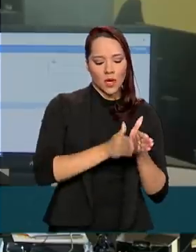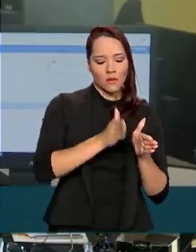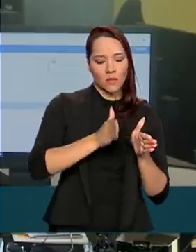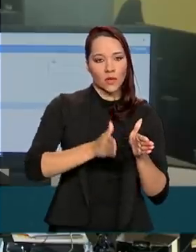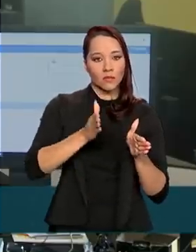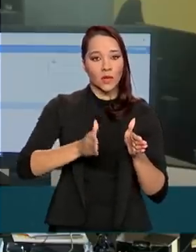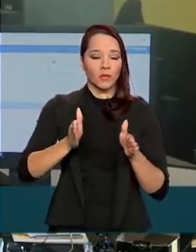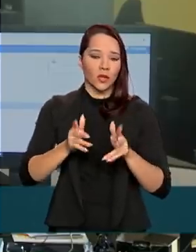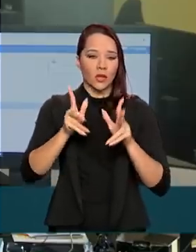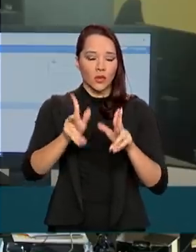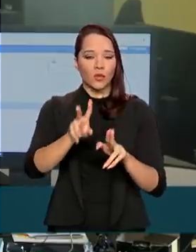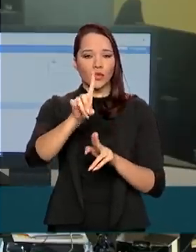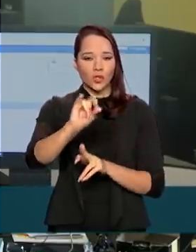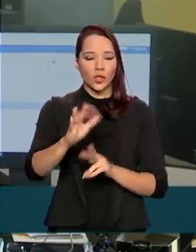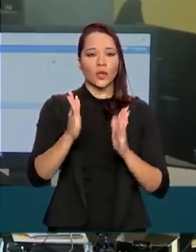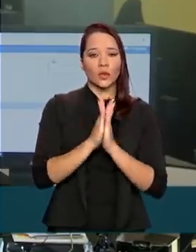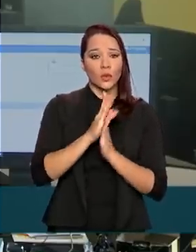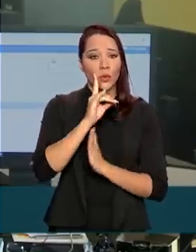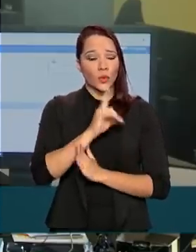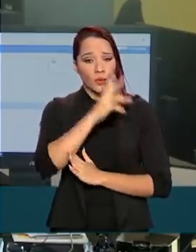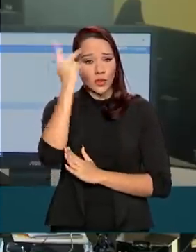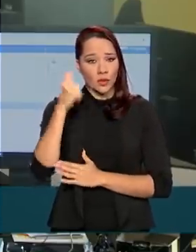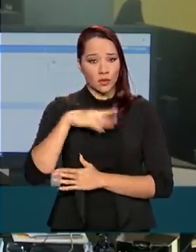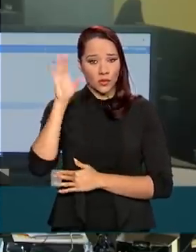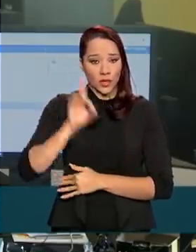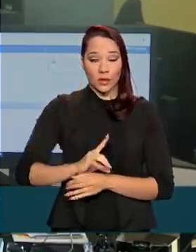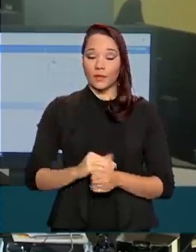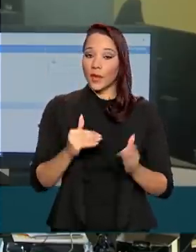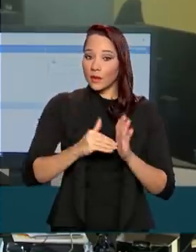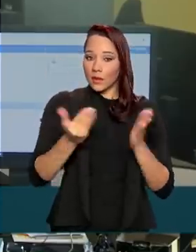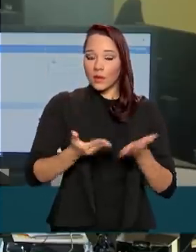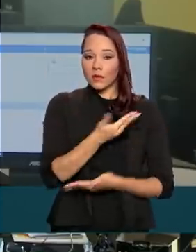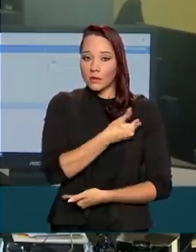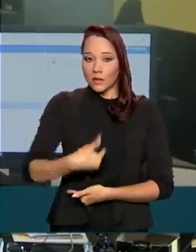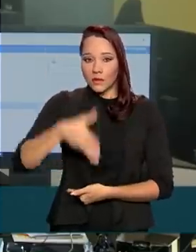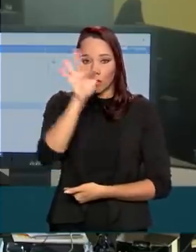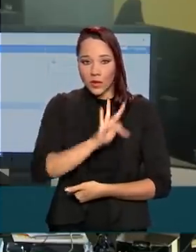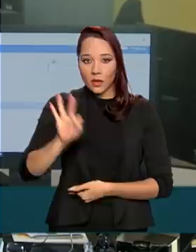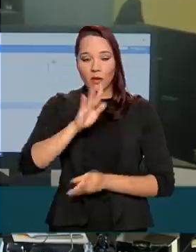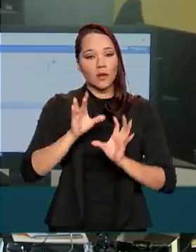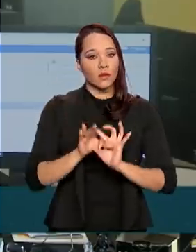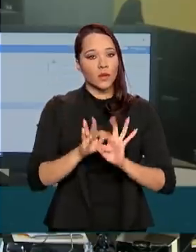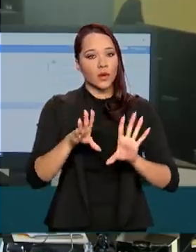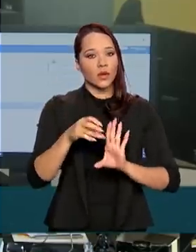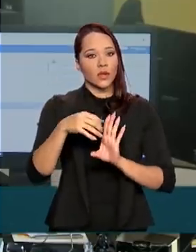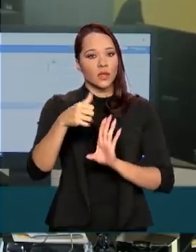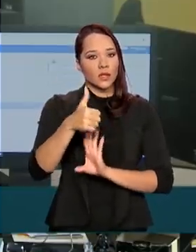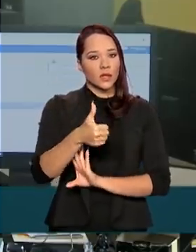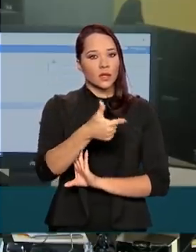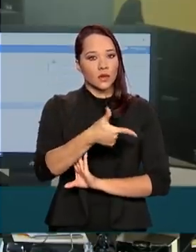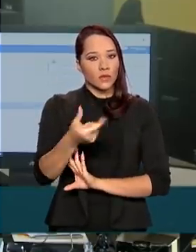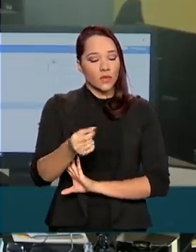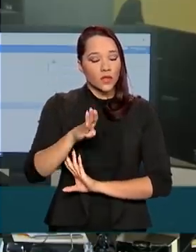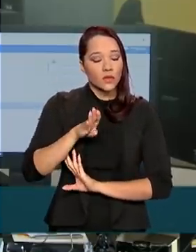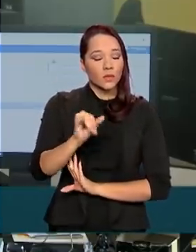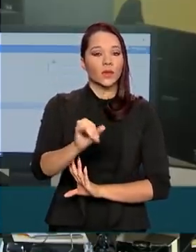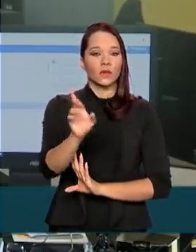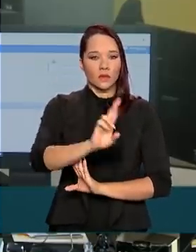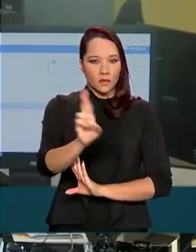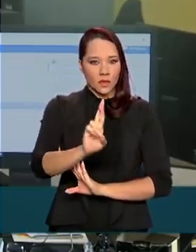conforme a data de aniversário do beneficiário. Até agora, o governo federal liberou cerca de 120 bilhões de reais